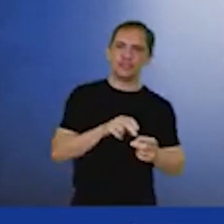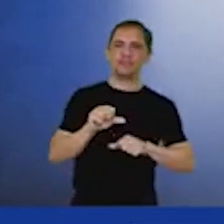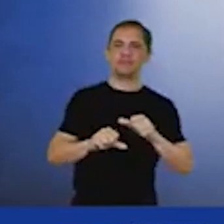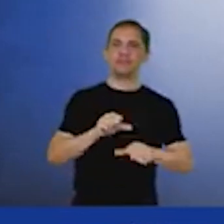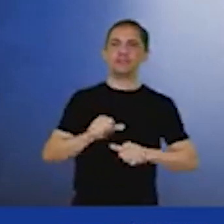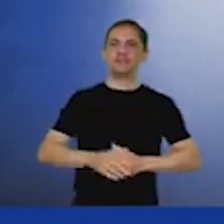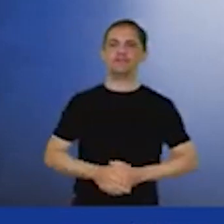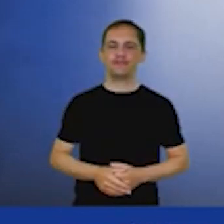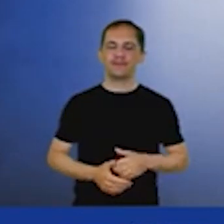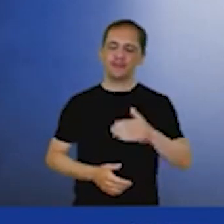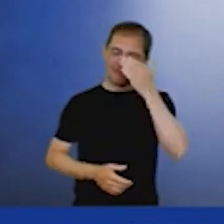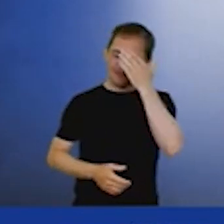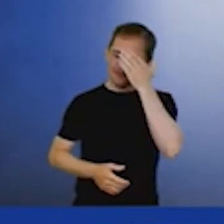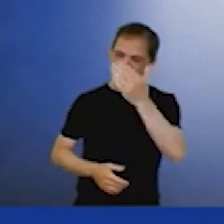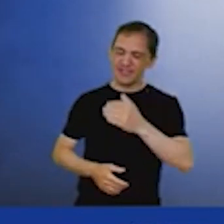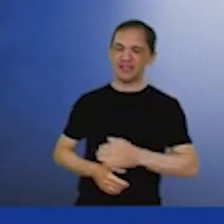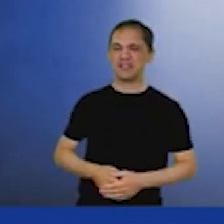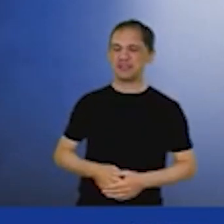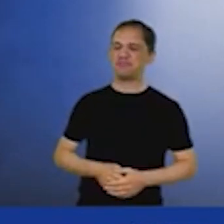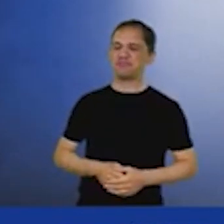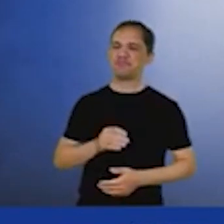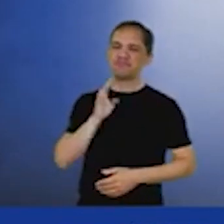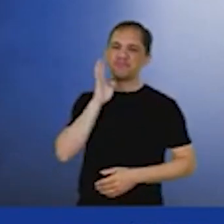Fernanda. Uma delícia te ouvir.